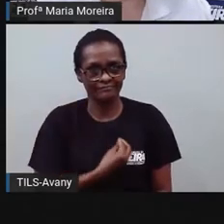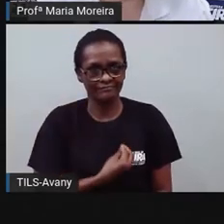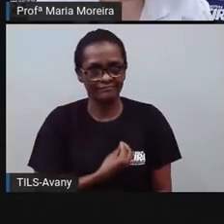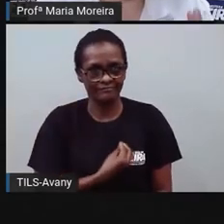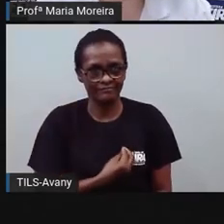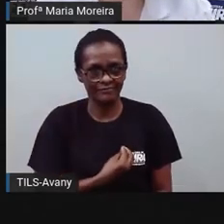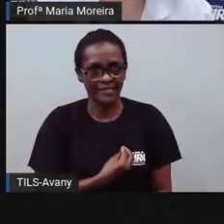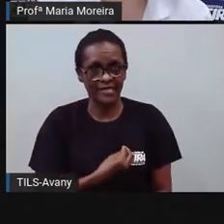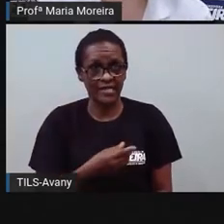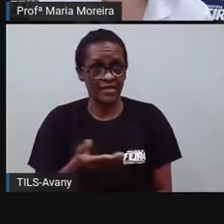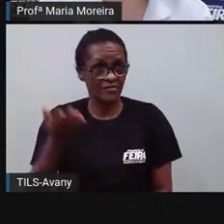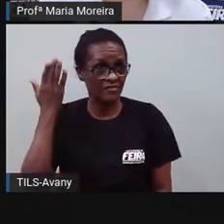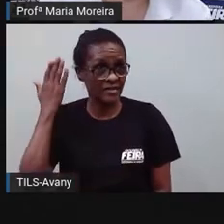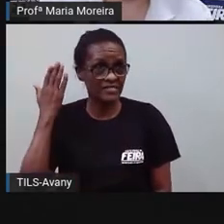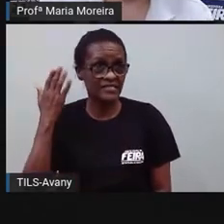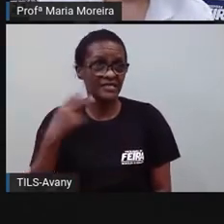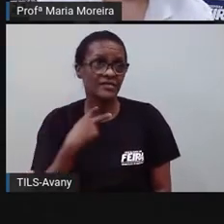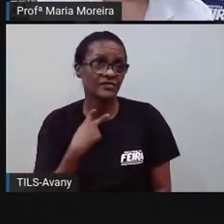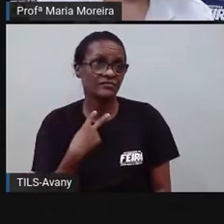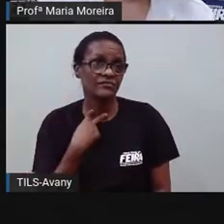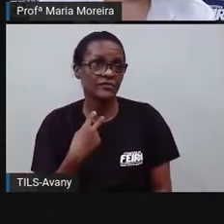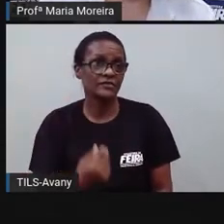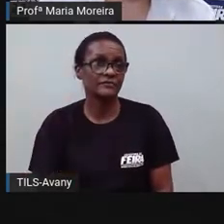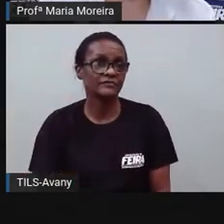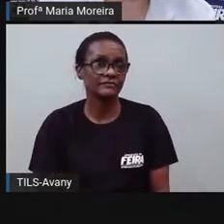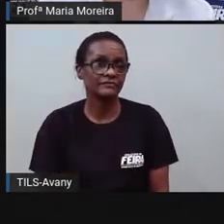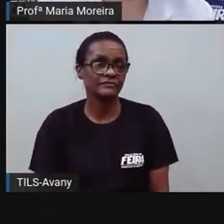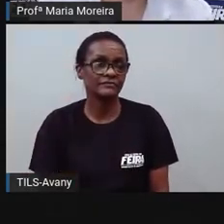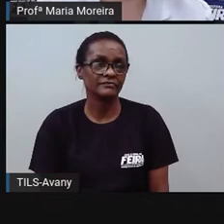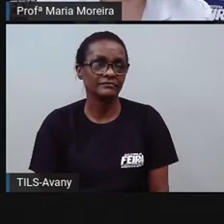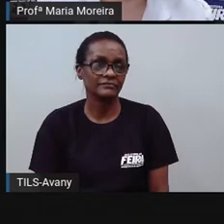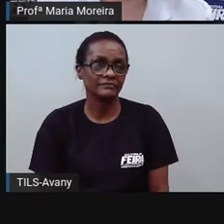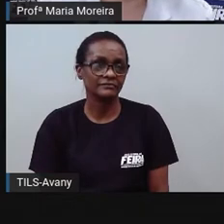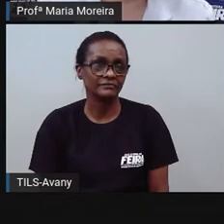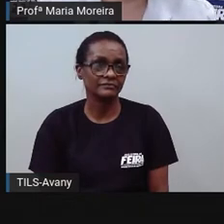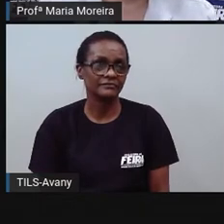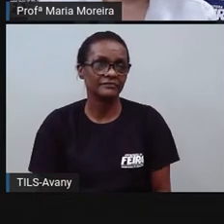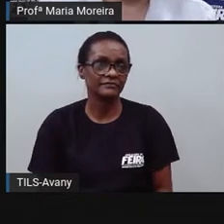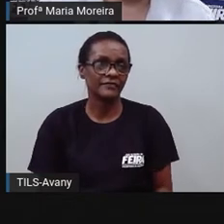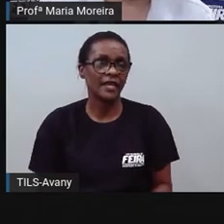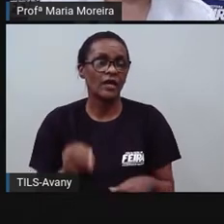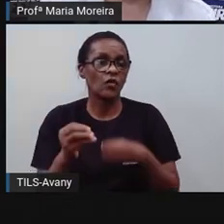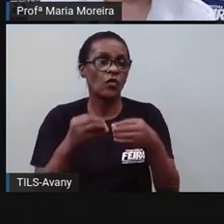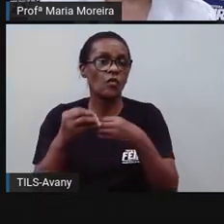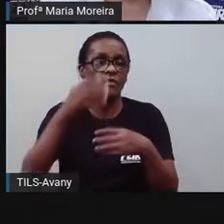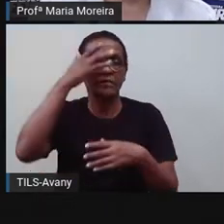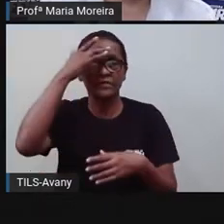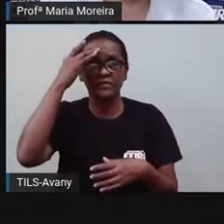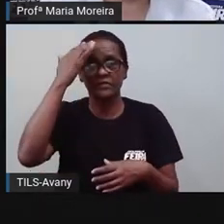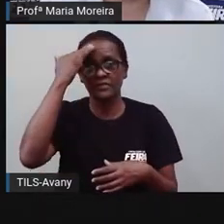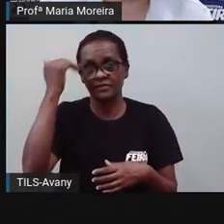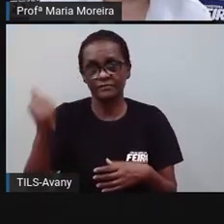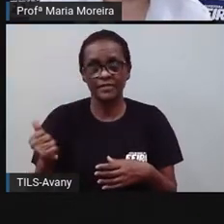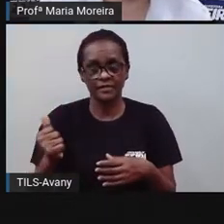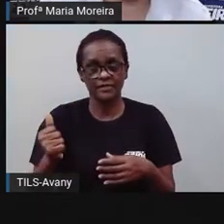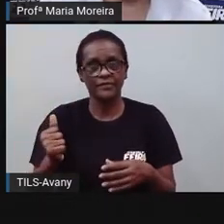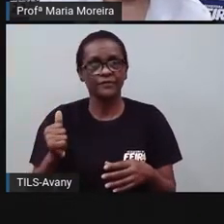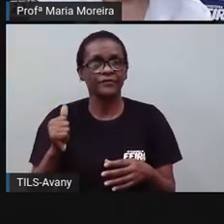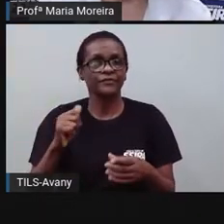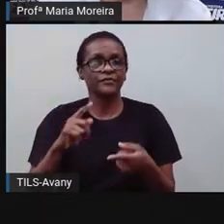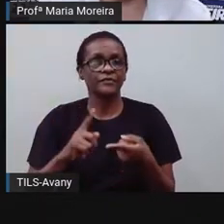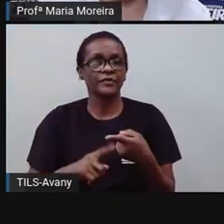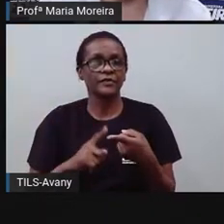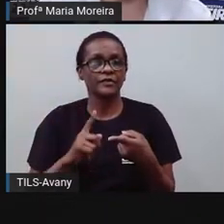né? Vai ser o acontecimento real. E aí vai ser vinculada pelos principais meios de comunicação.